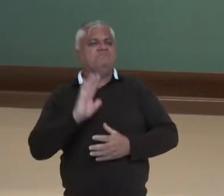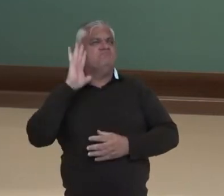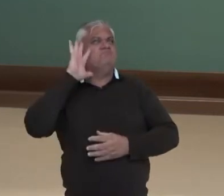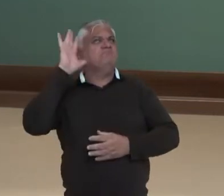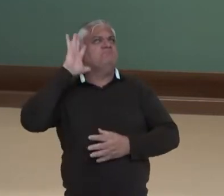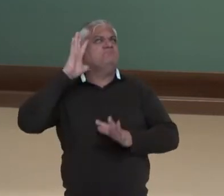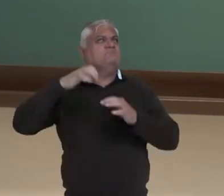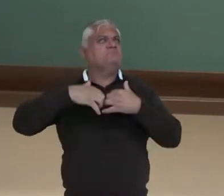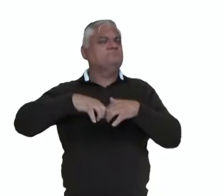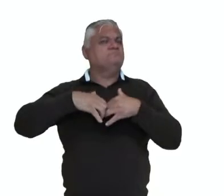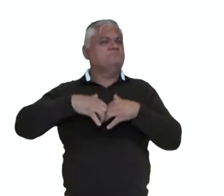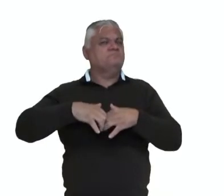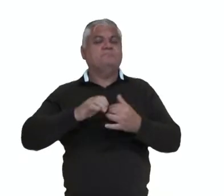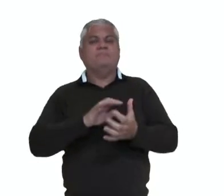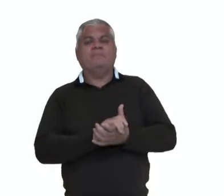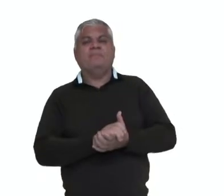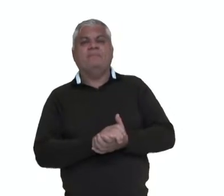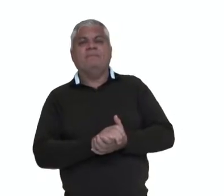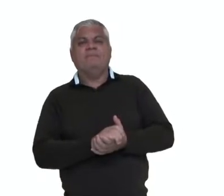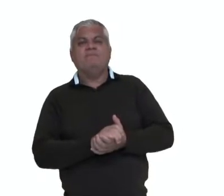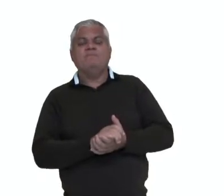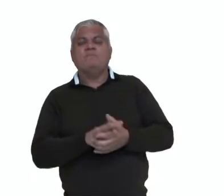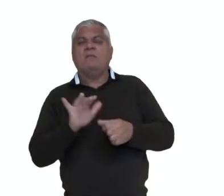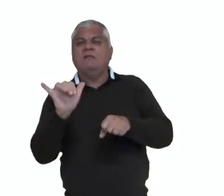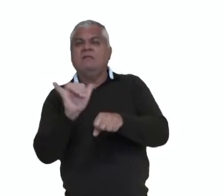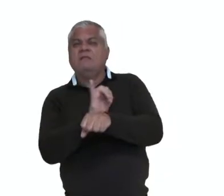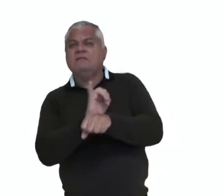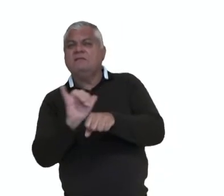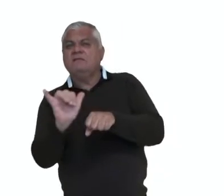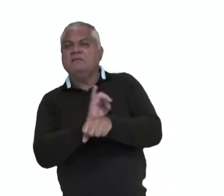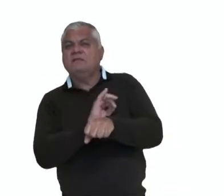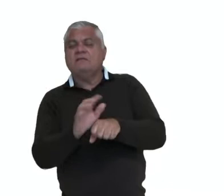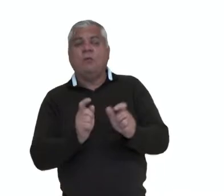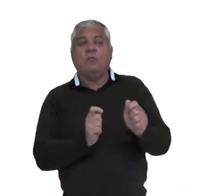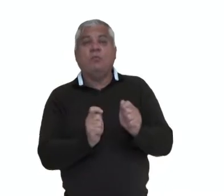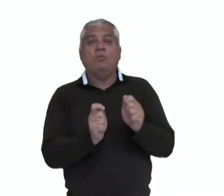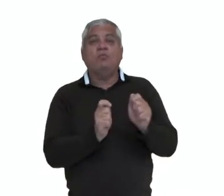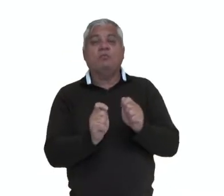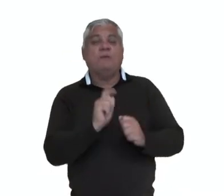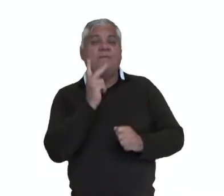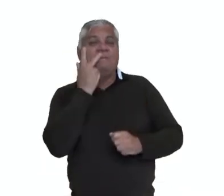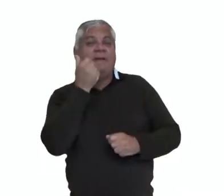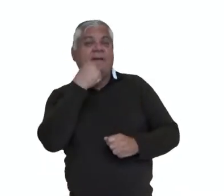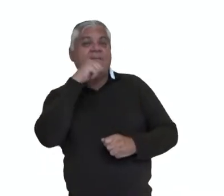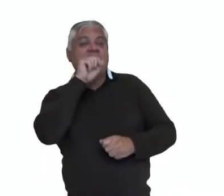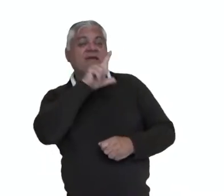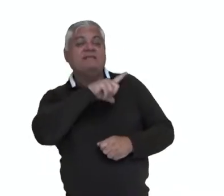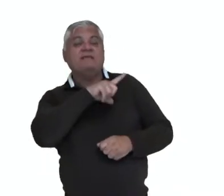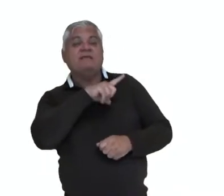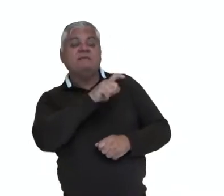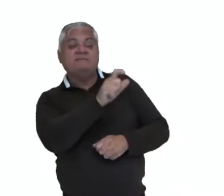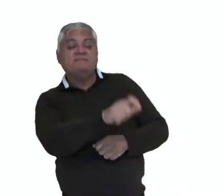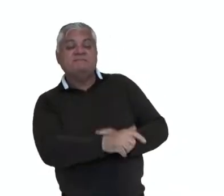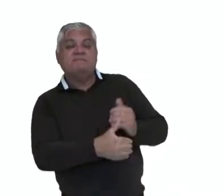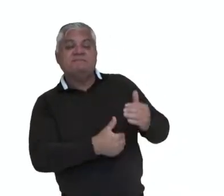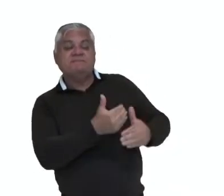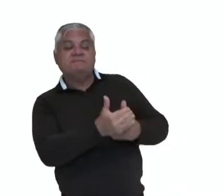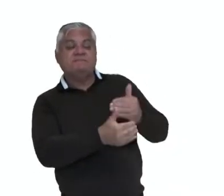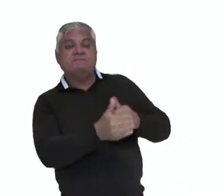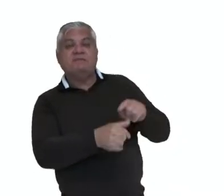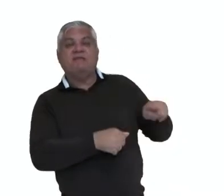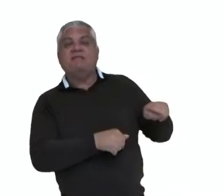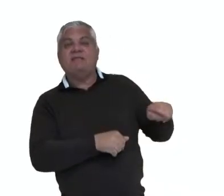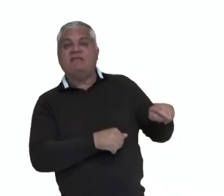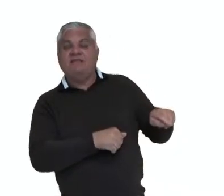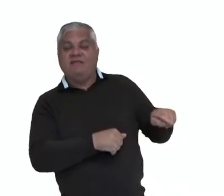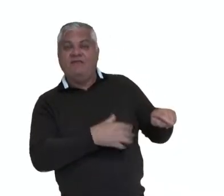aqui, então. Quais são as estratégias de controle que seus pais têm aí em relação ao desenvolvimento das suas